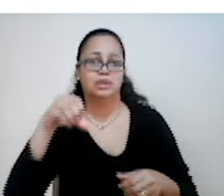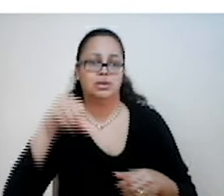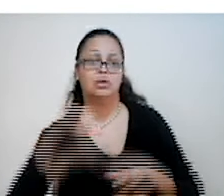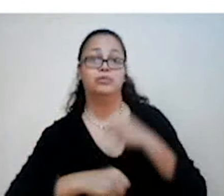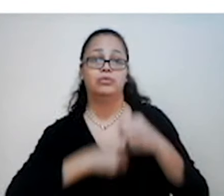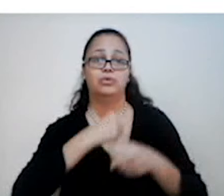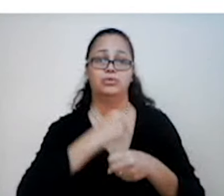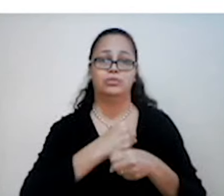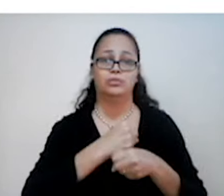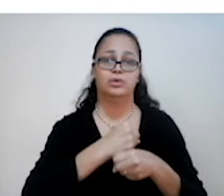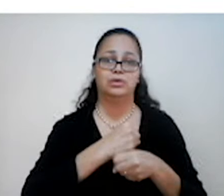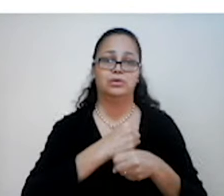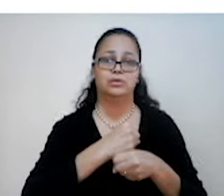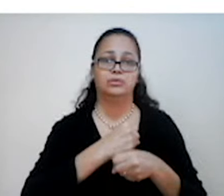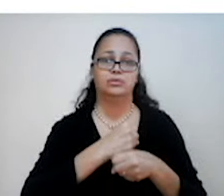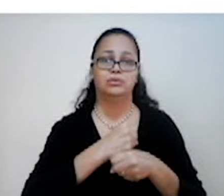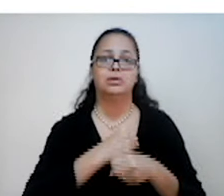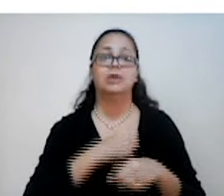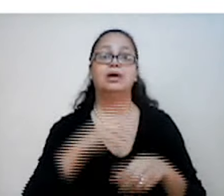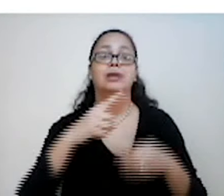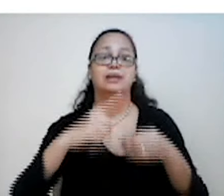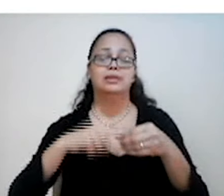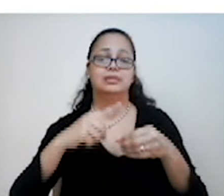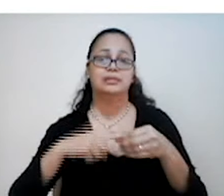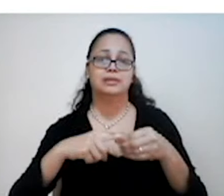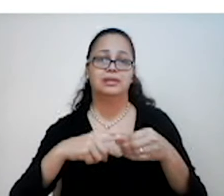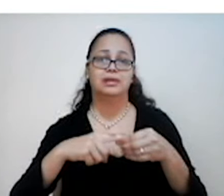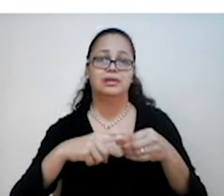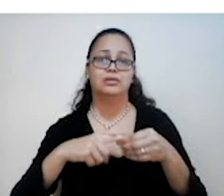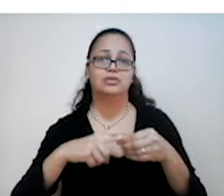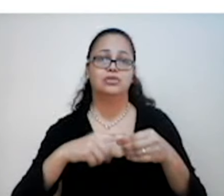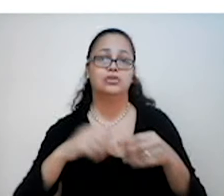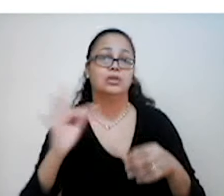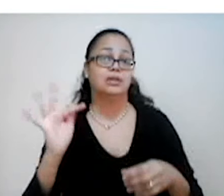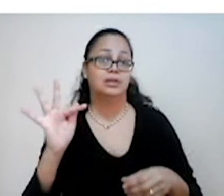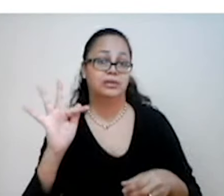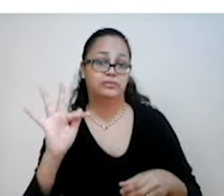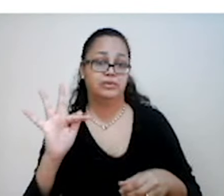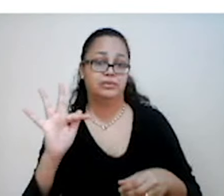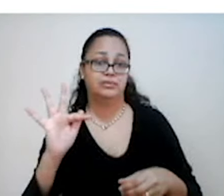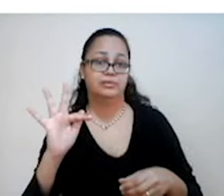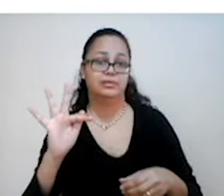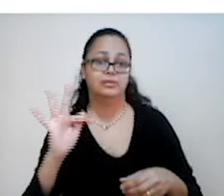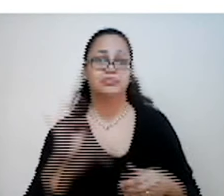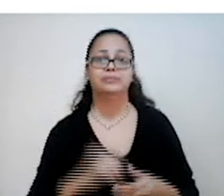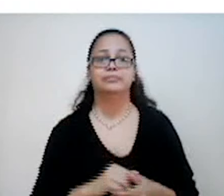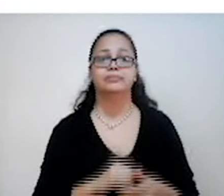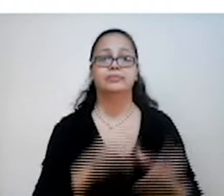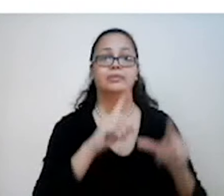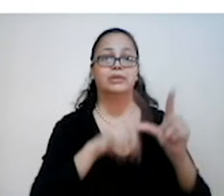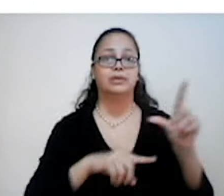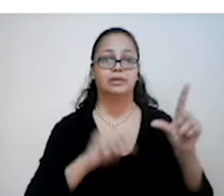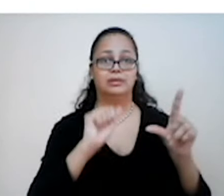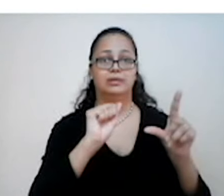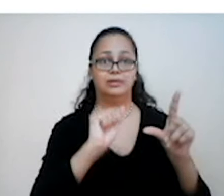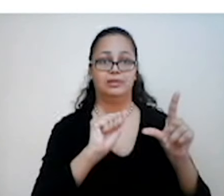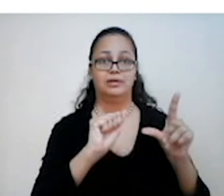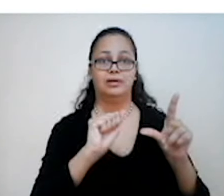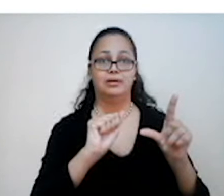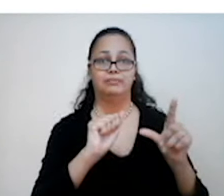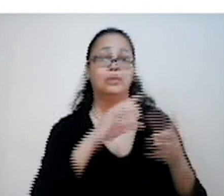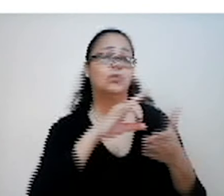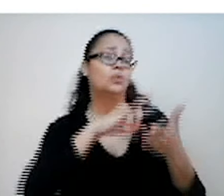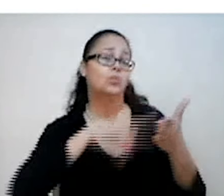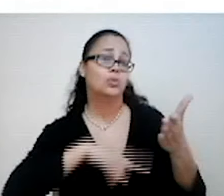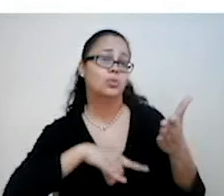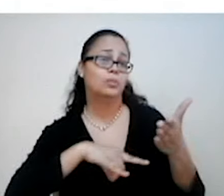Turnesa, referente à cidade de Tours, na França, Lendite, região próxima a Paris, na França. A. Com base na